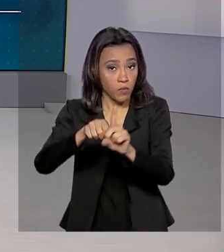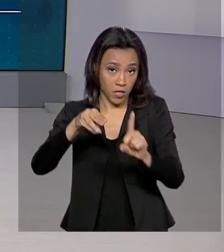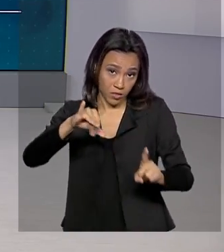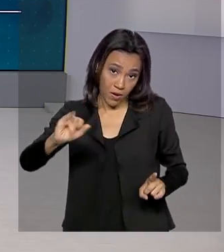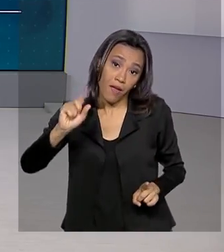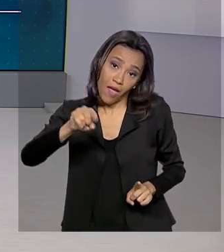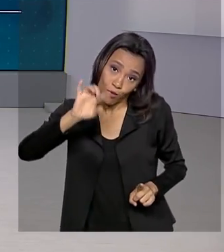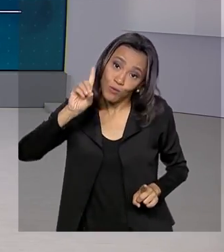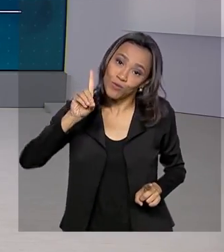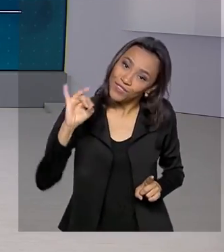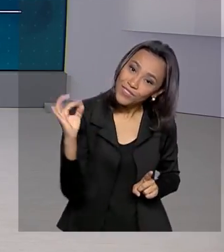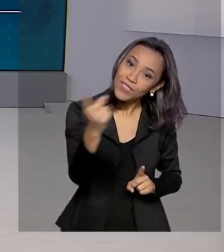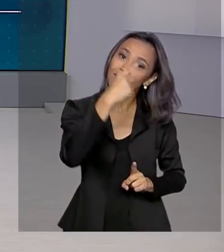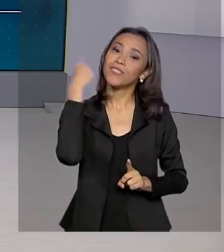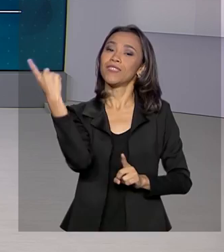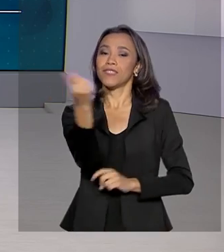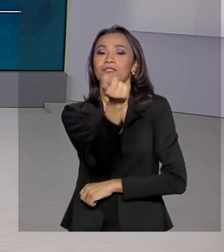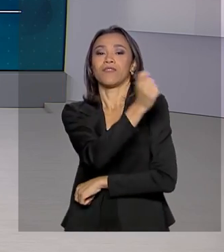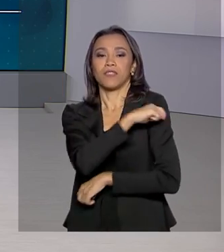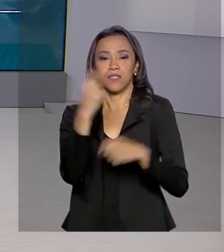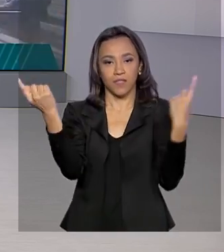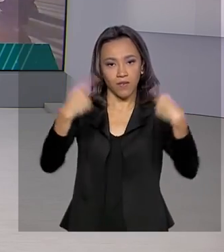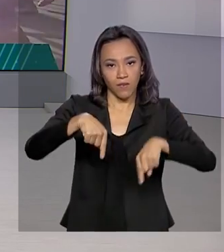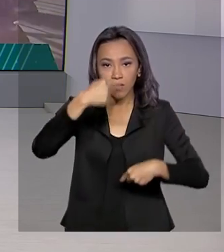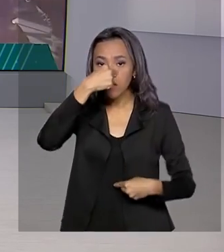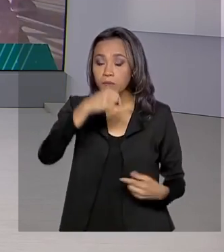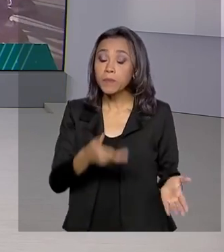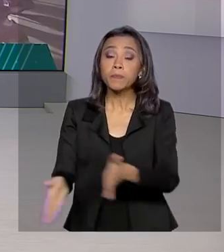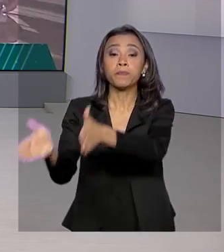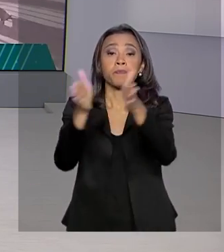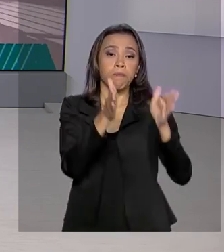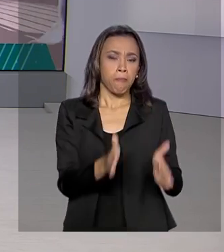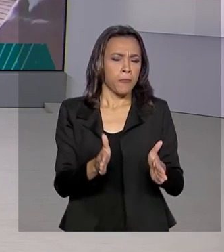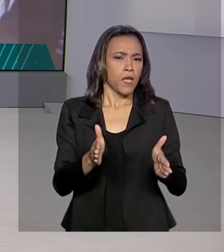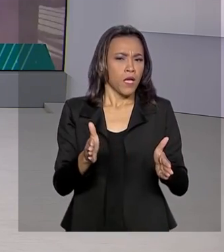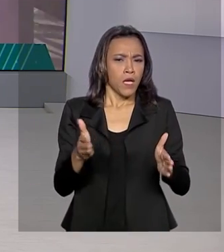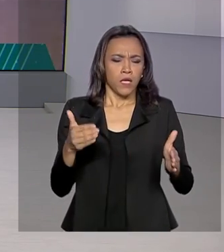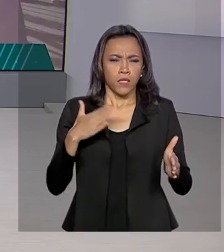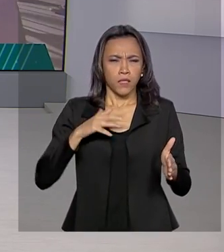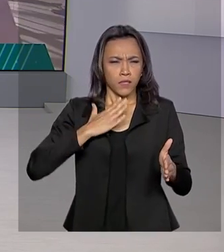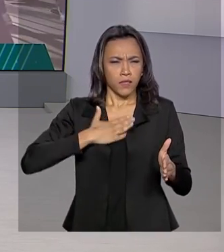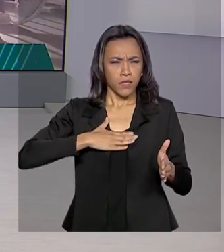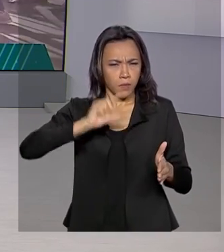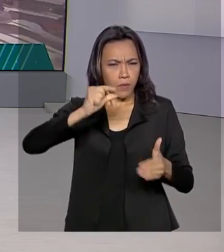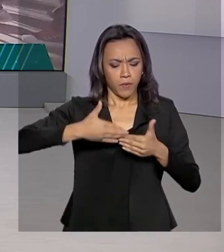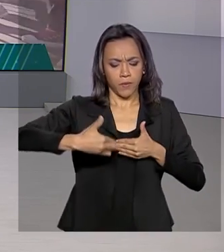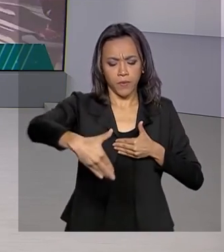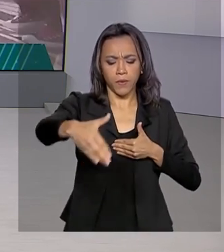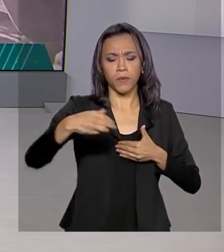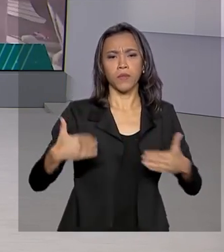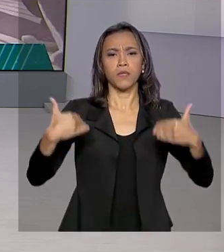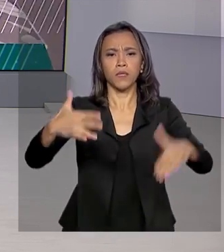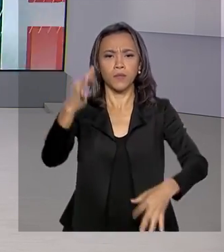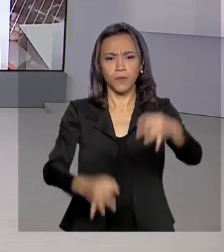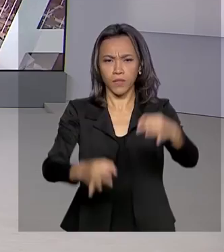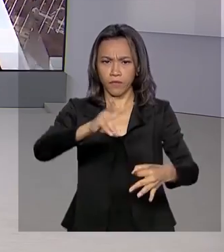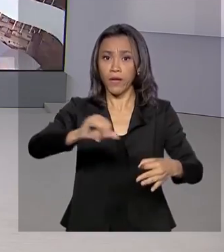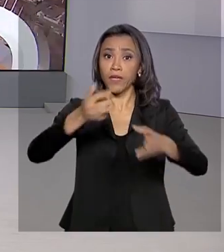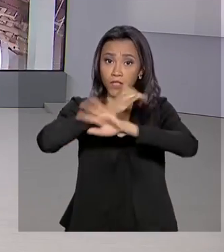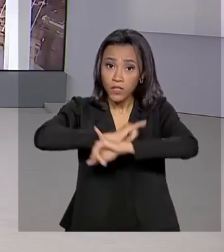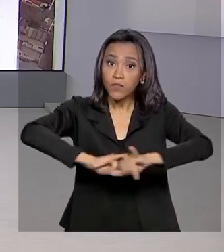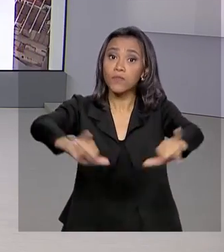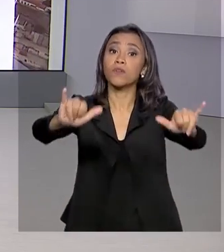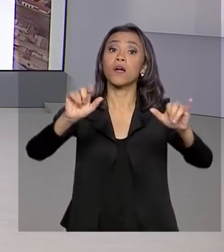o dia D de vacinação contra a gripe. E olha, o Ministério da Justiça divulga daqui a pouco os dados do Boletim Consumidor em